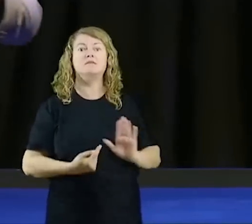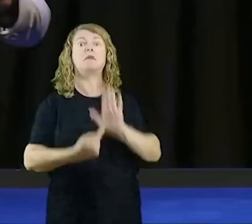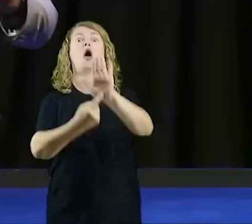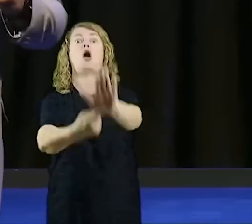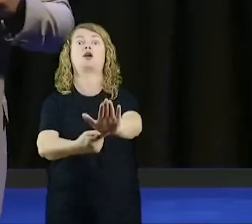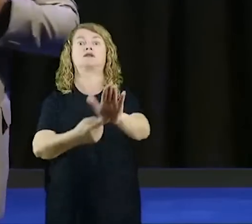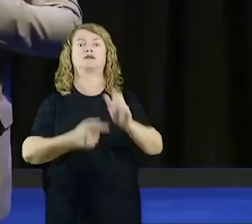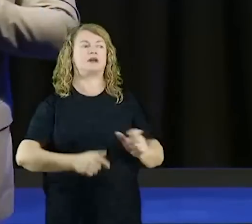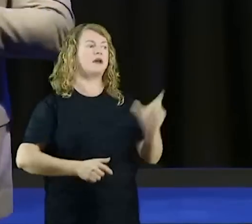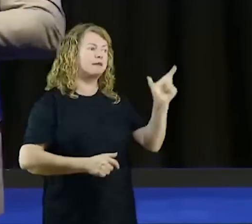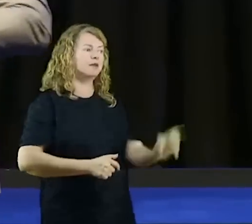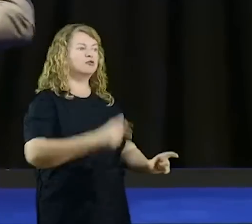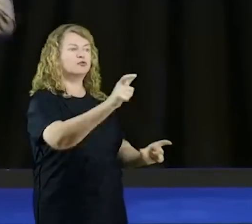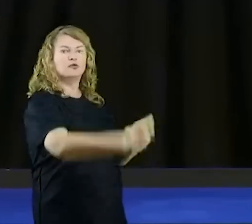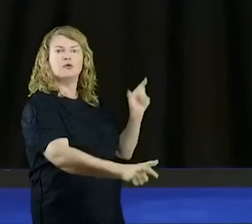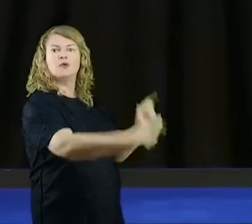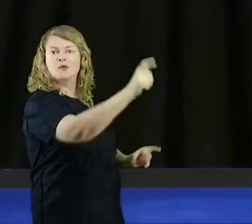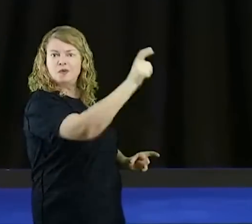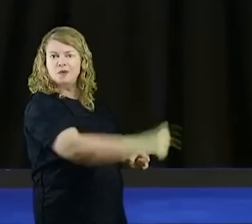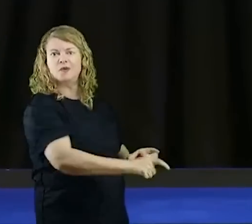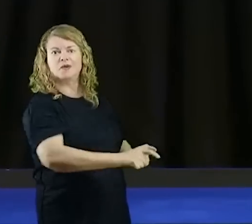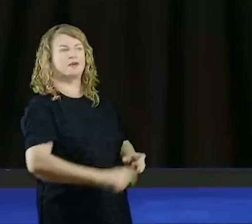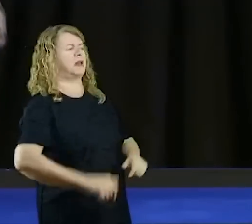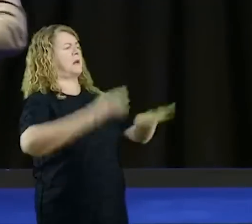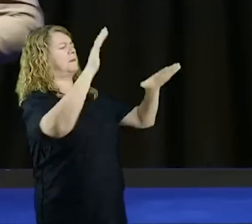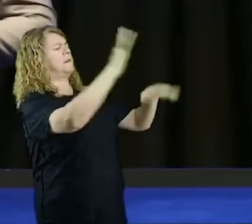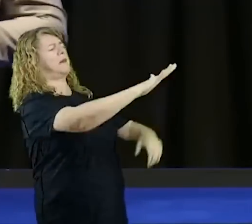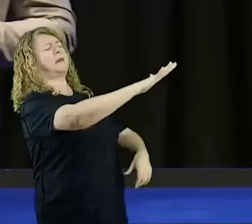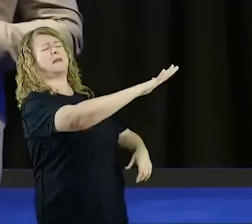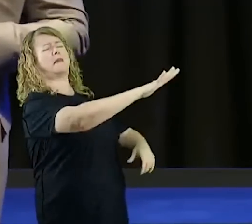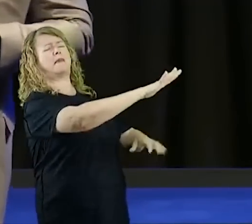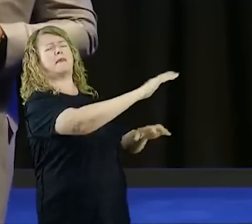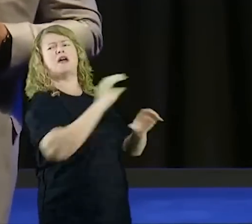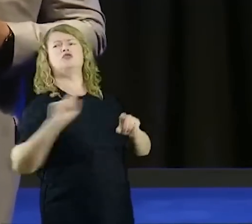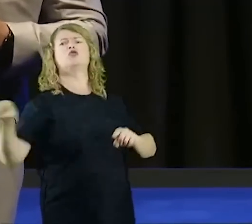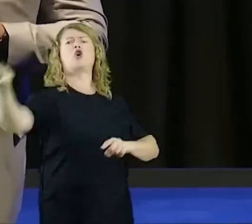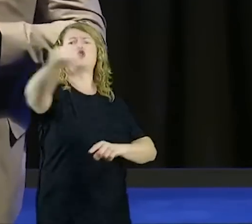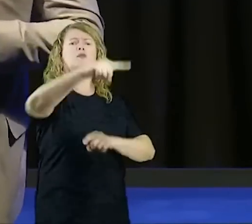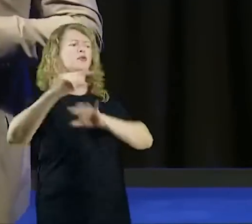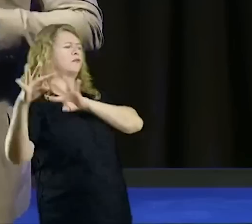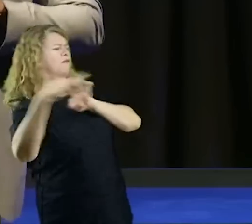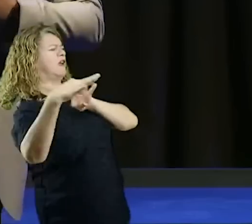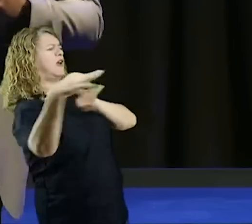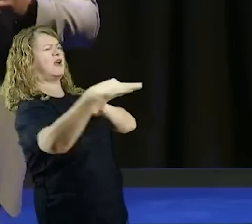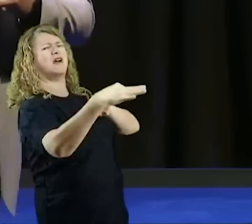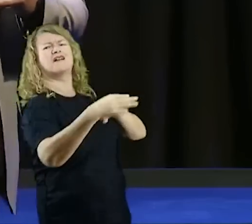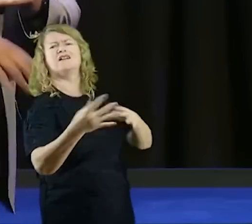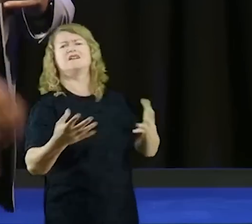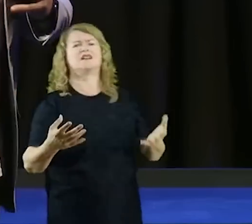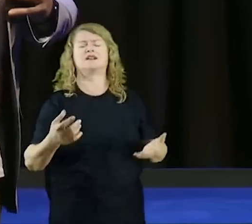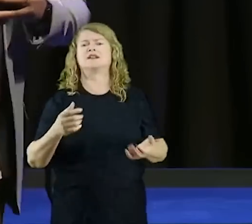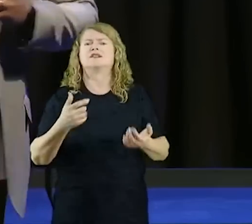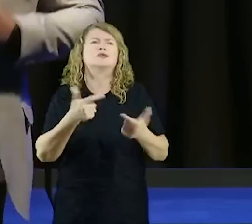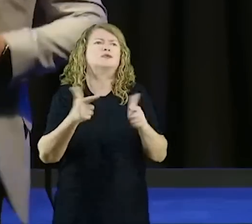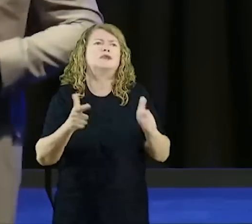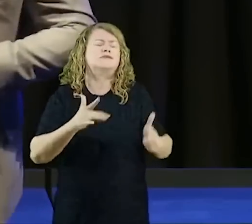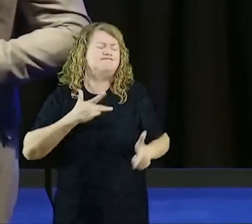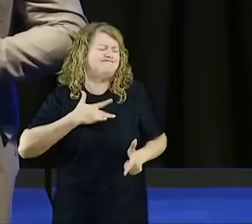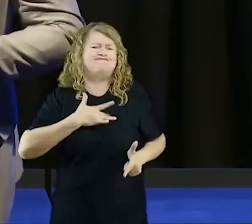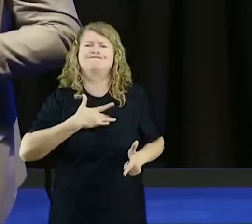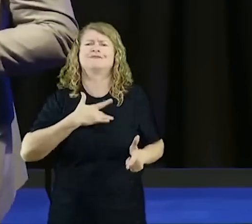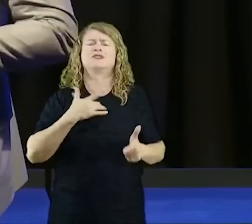mais desvairadas, absurdas, cultos caóticos, sem compaixão, sem decência, uma